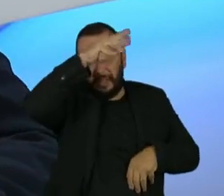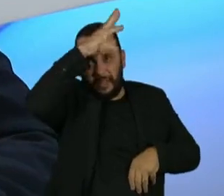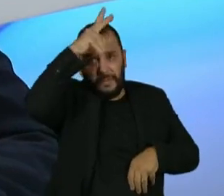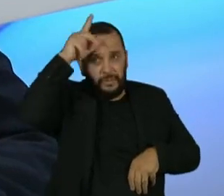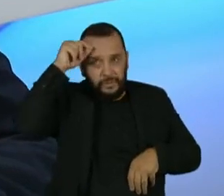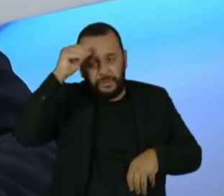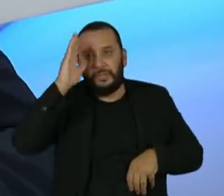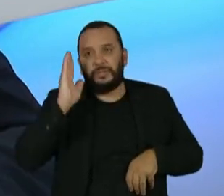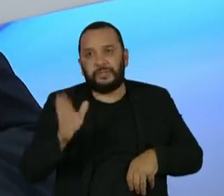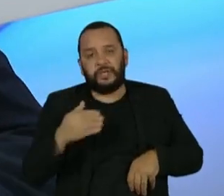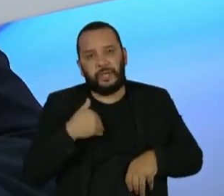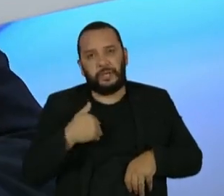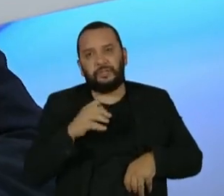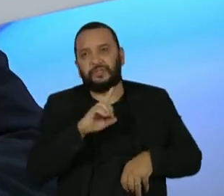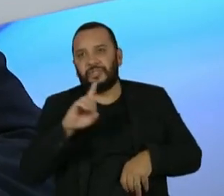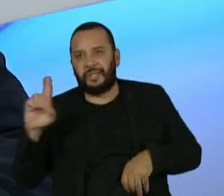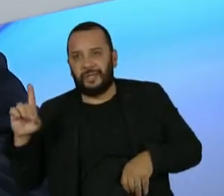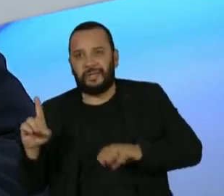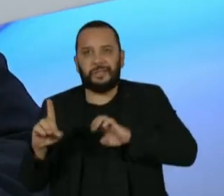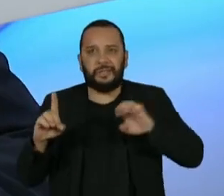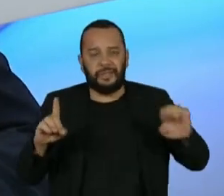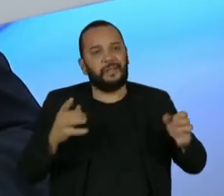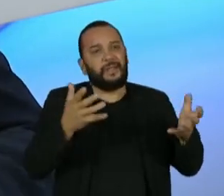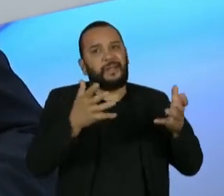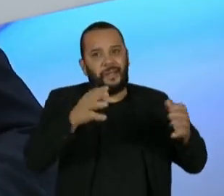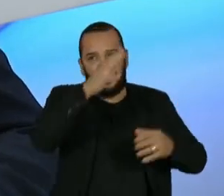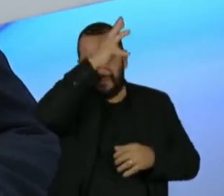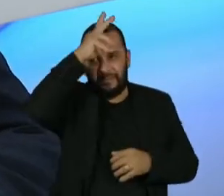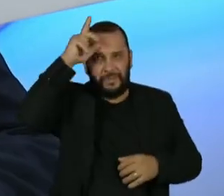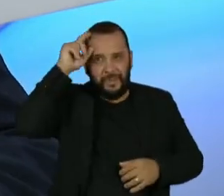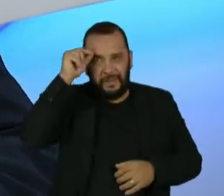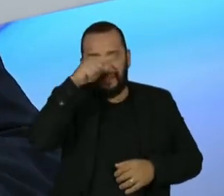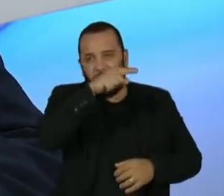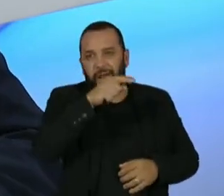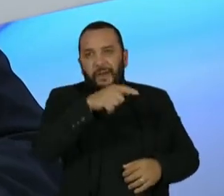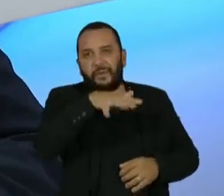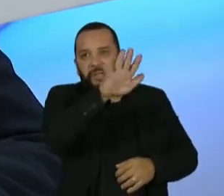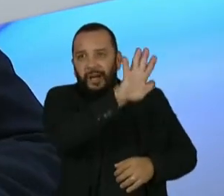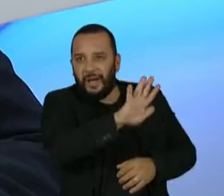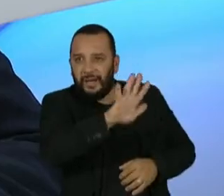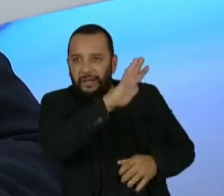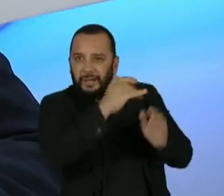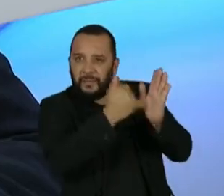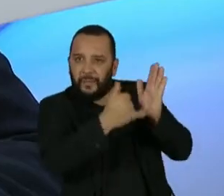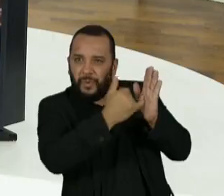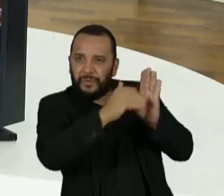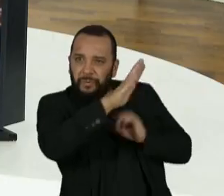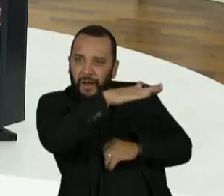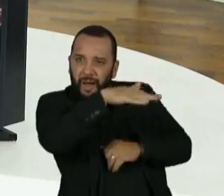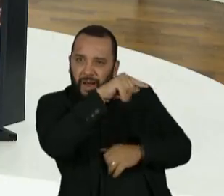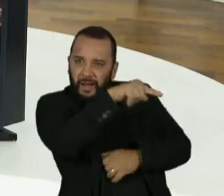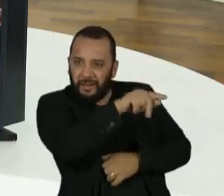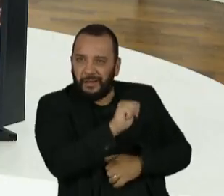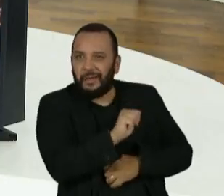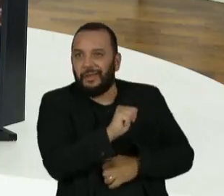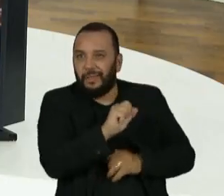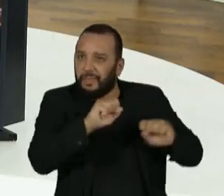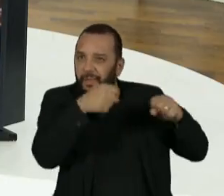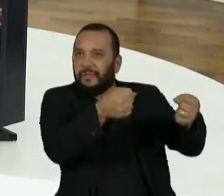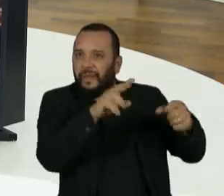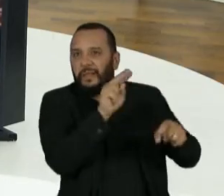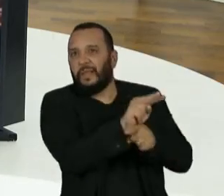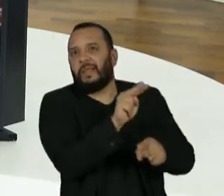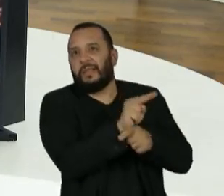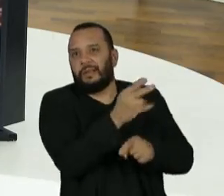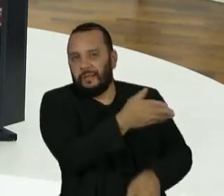se une para defender aí os benefícios da Zona Franca de Manaus. O senhor, como amazonense, como é que o senhor vê